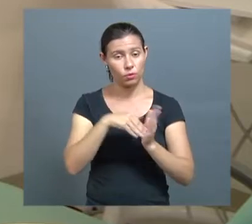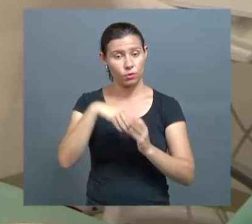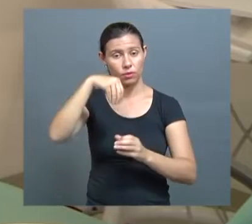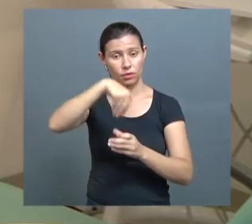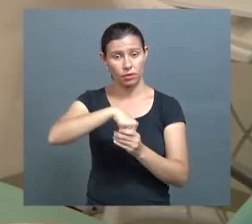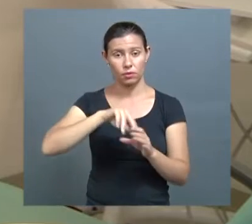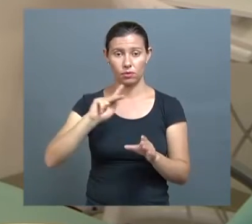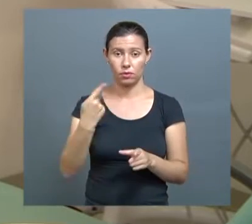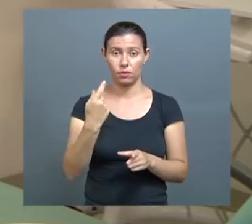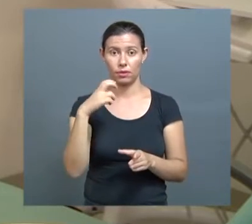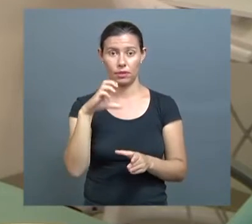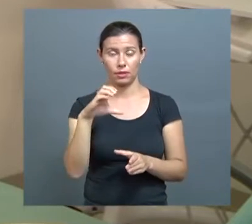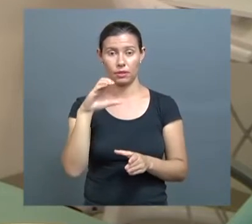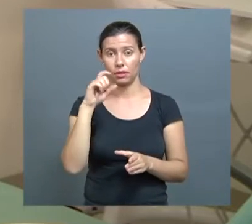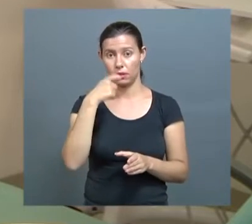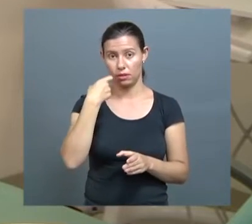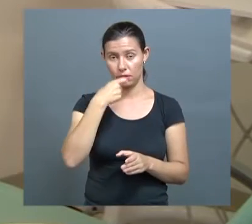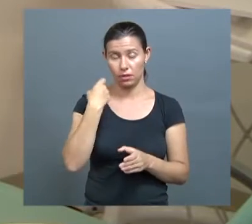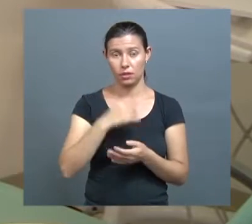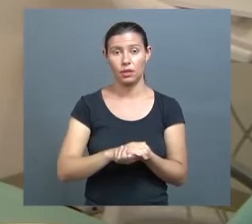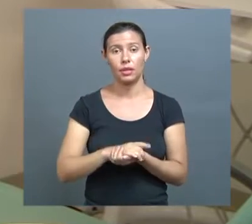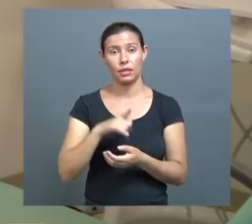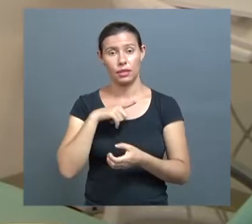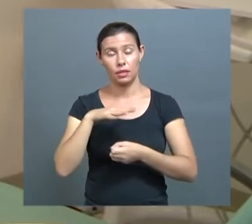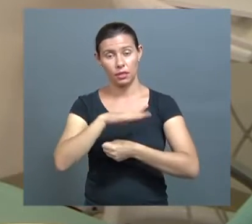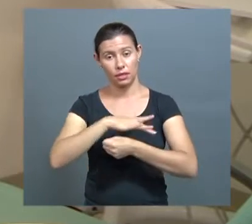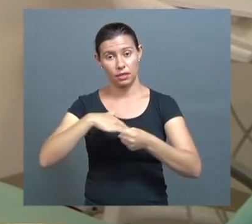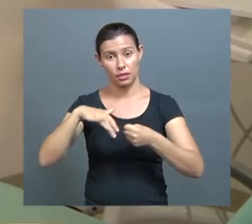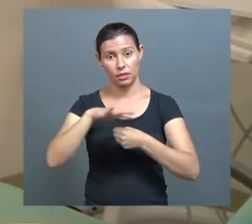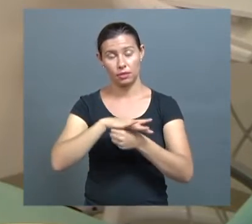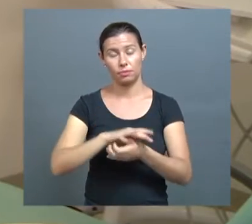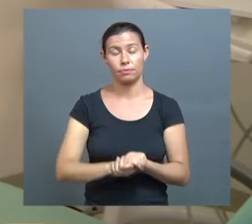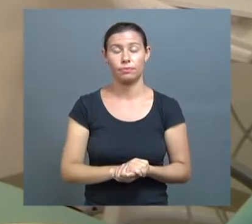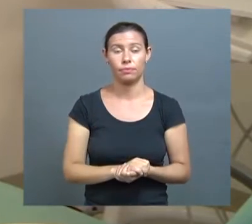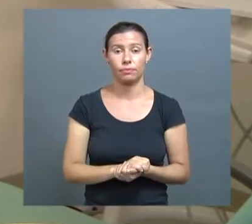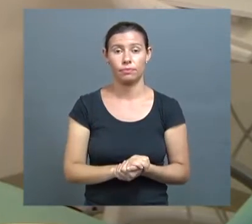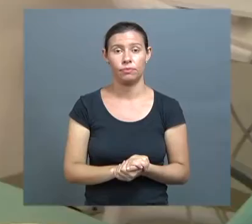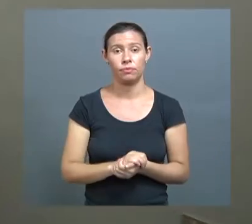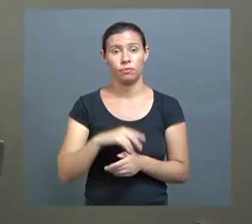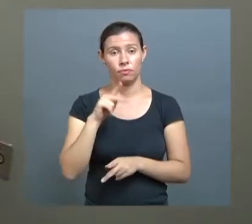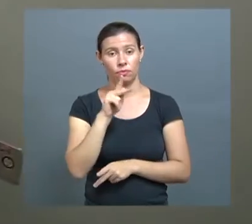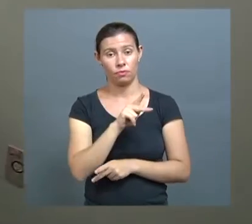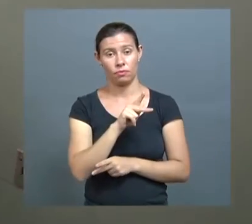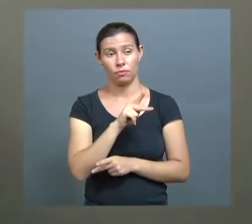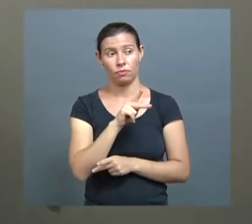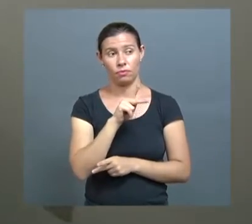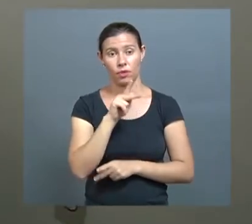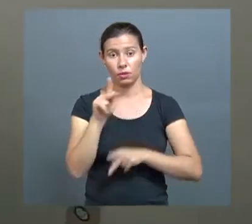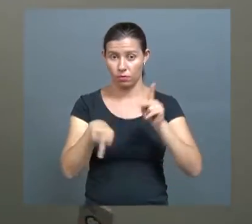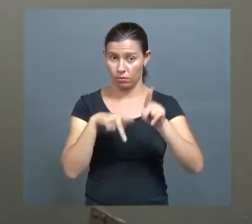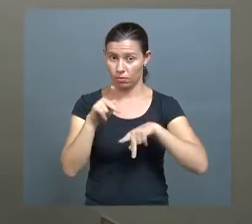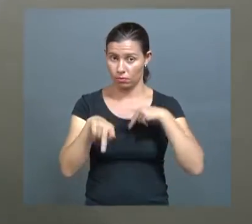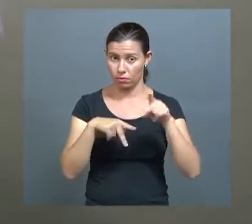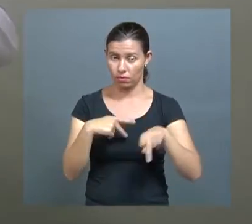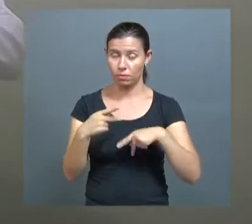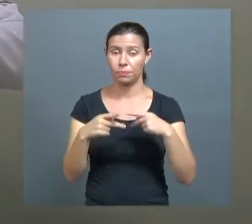Hospital Odontológico. e a gente tem também as ações de extensão, em que a população é atendida